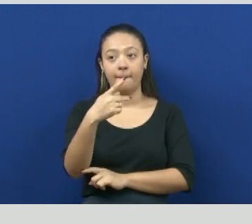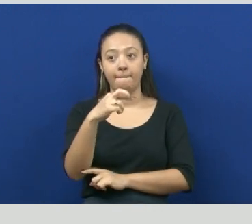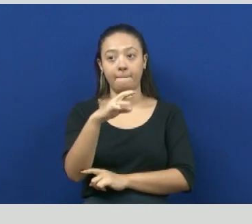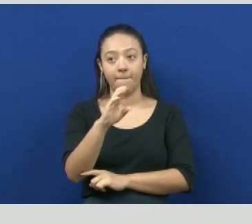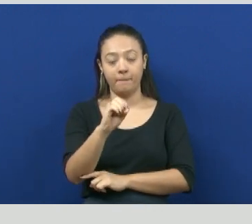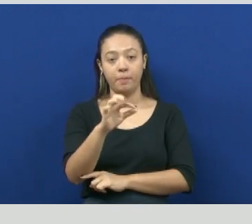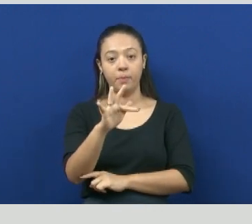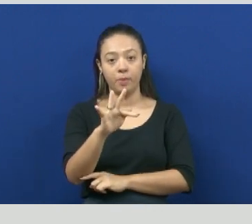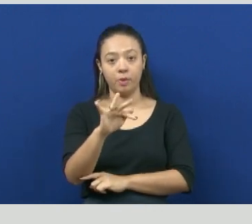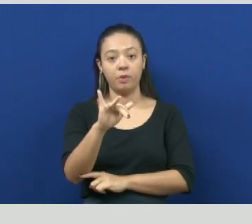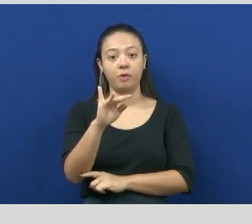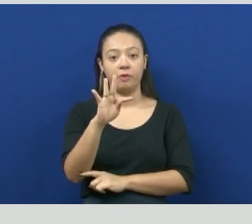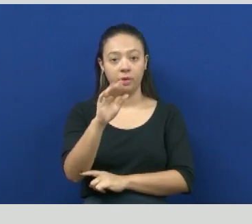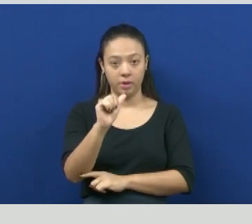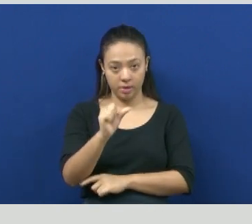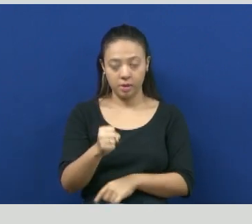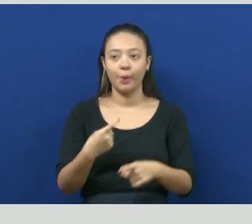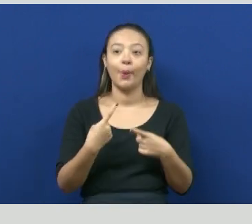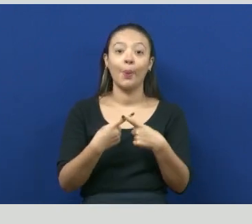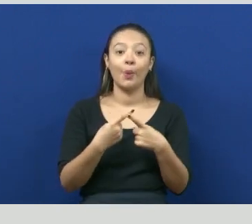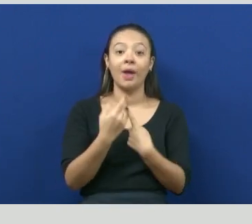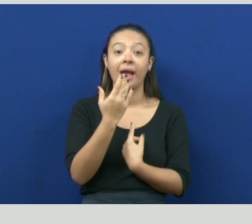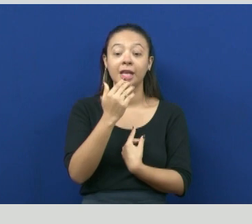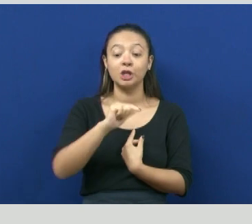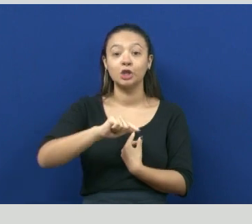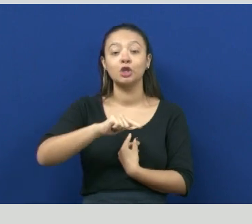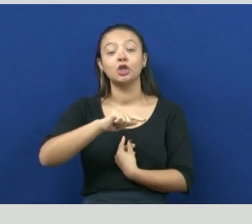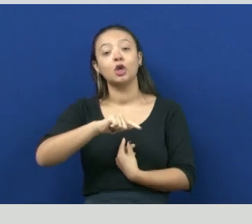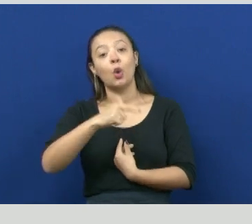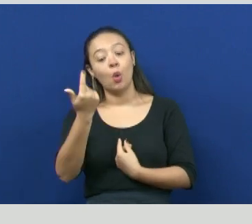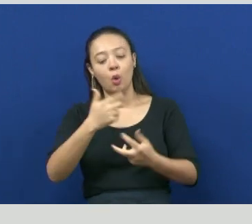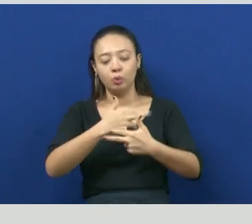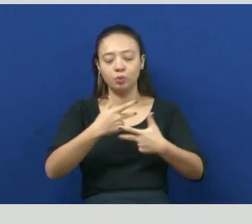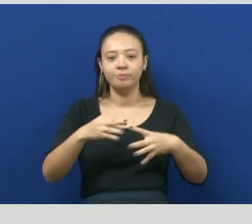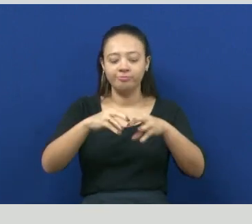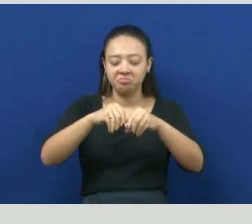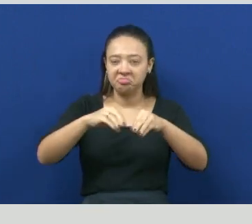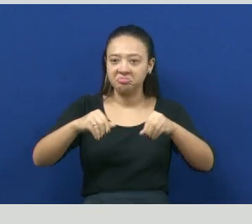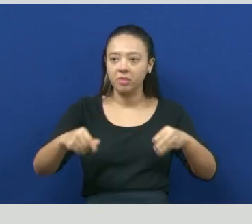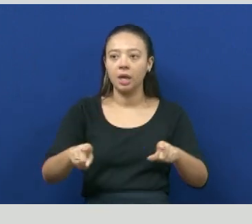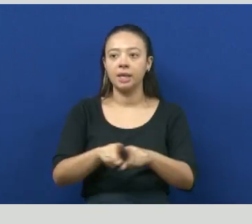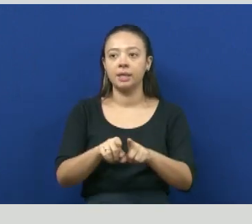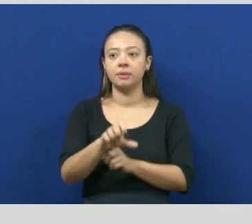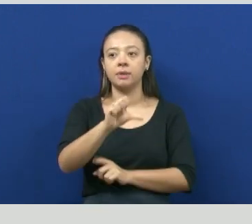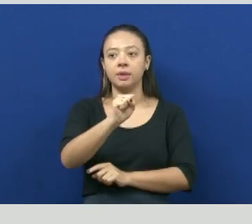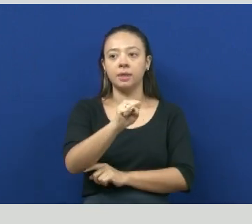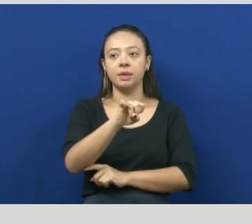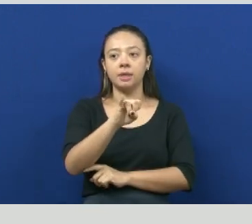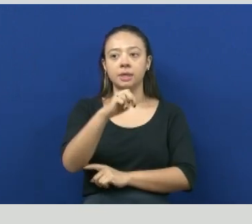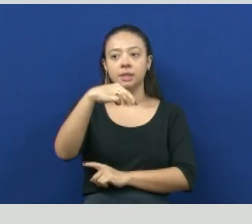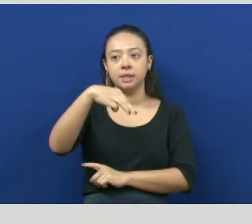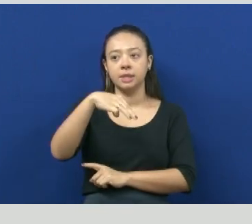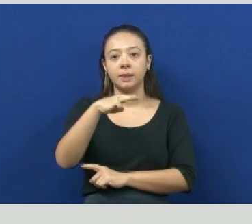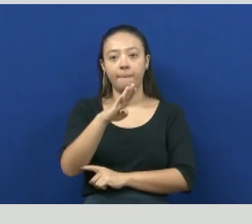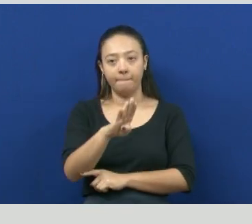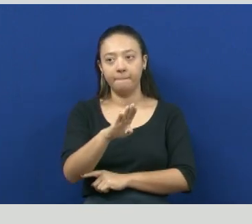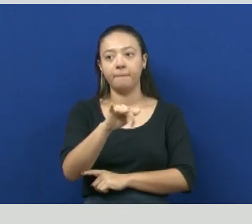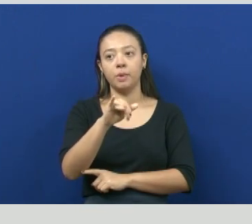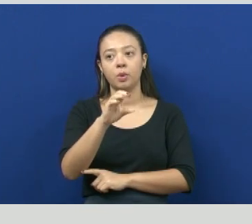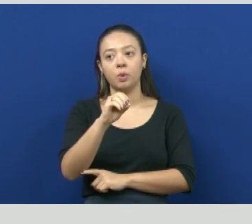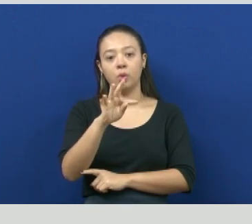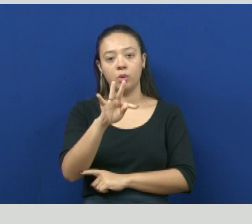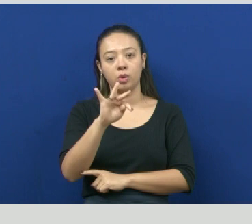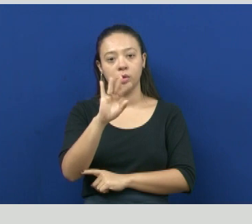a troca de benefícios, entre outros seres, para fazer o seu metabolismo.